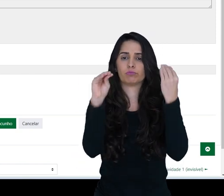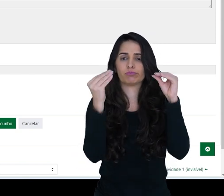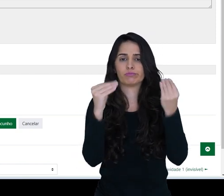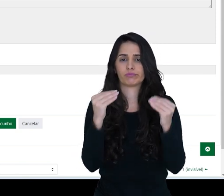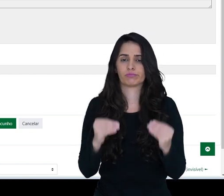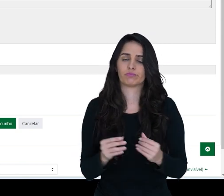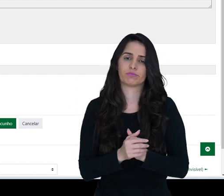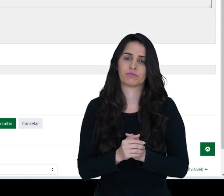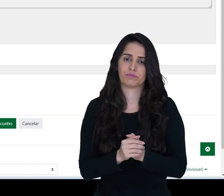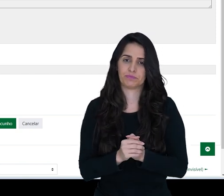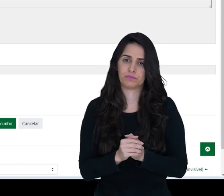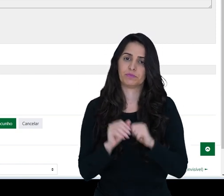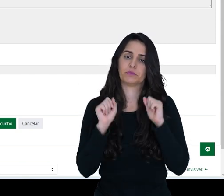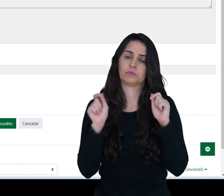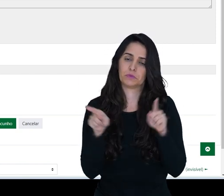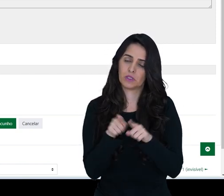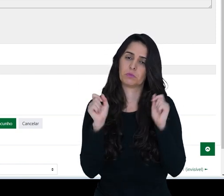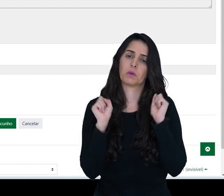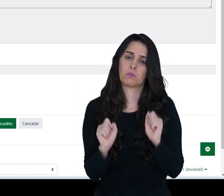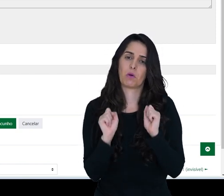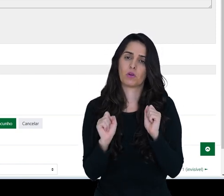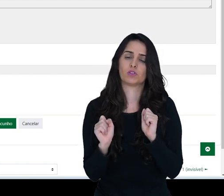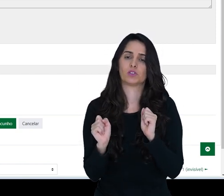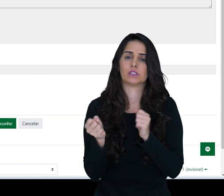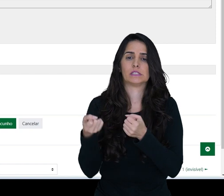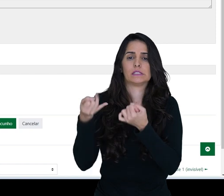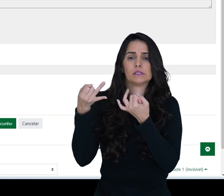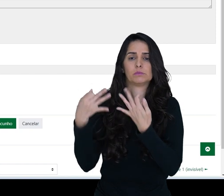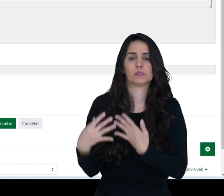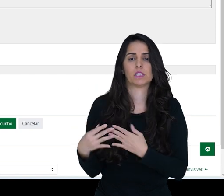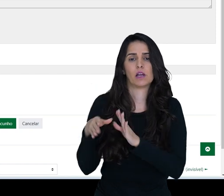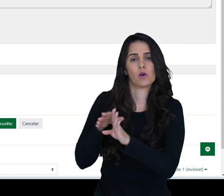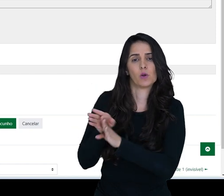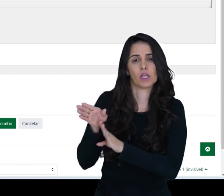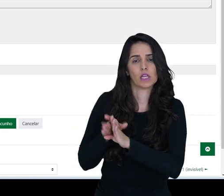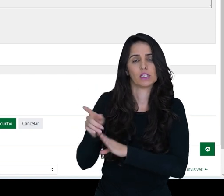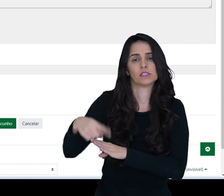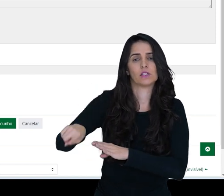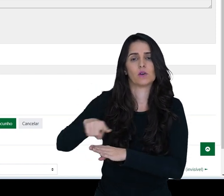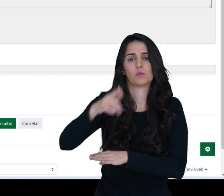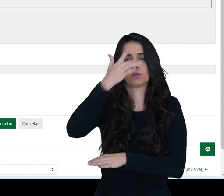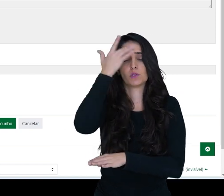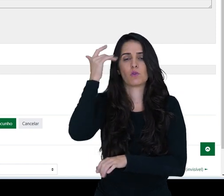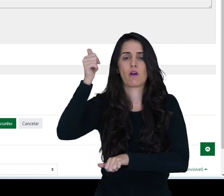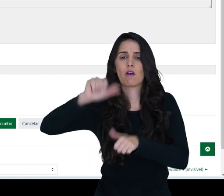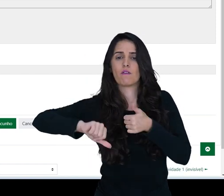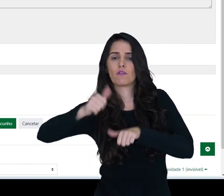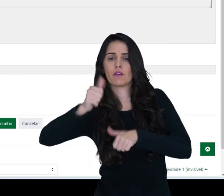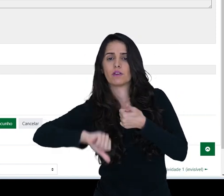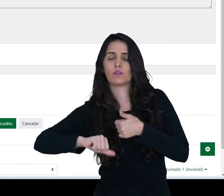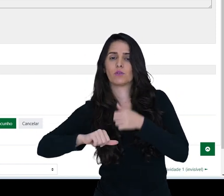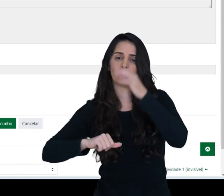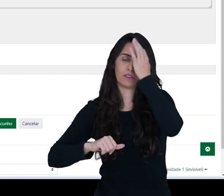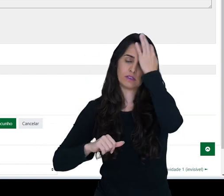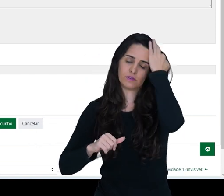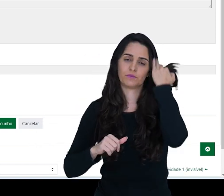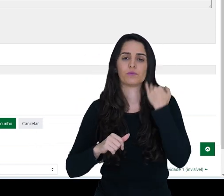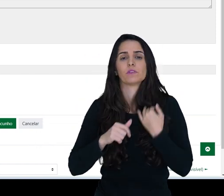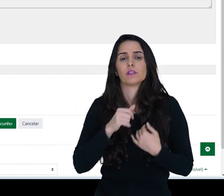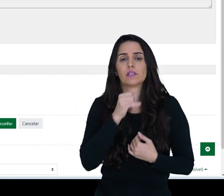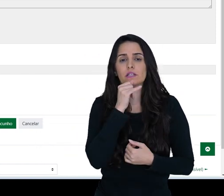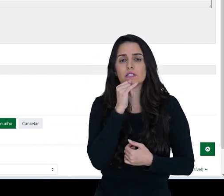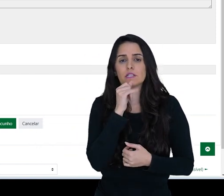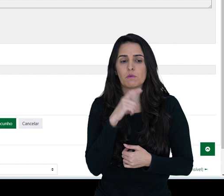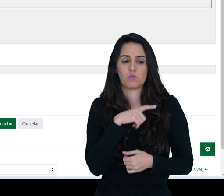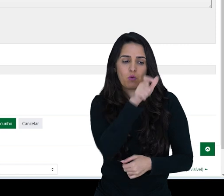colocar uma descrição para os avaliadores, ou seja, orientando esses avaliadores. Por exemplo, se eu estiver